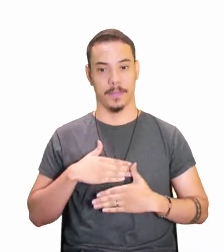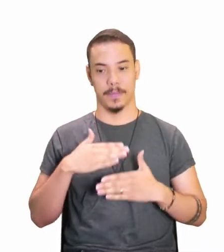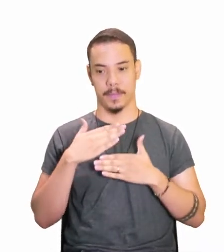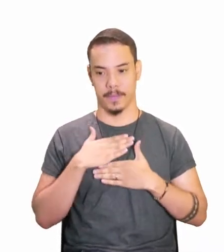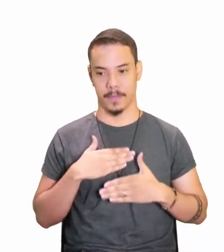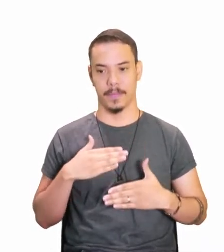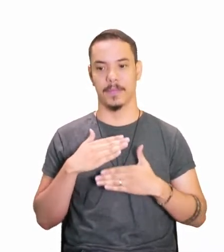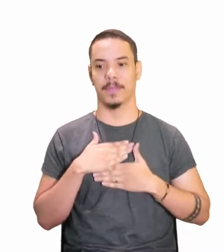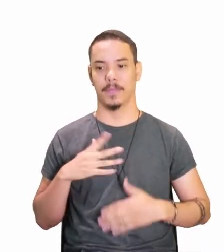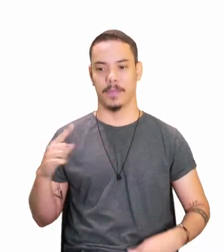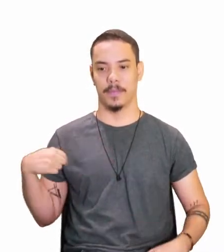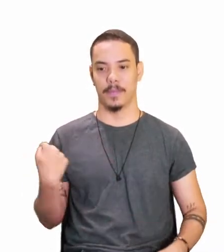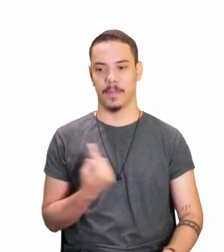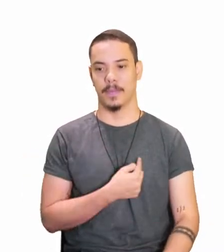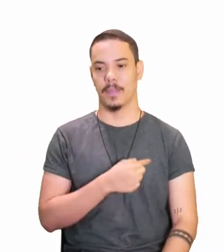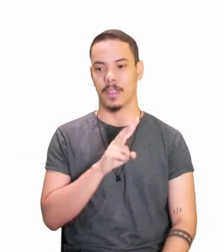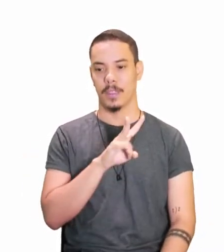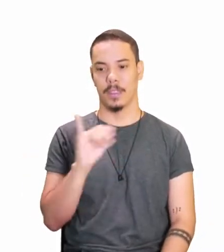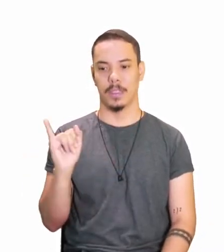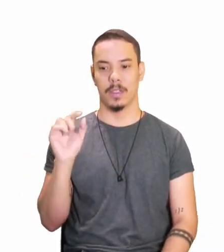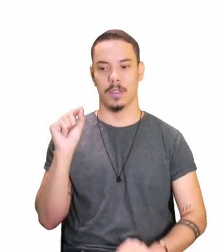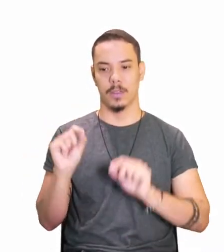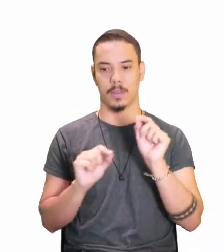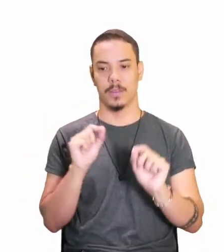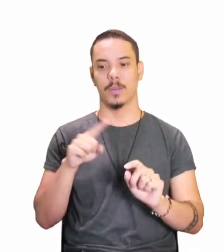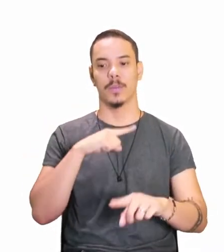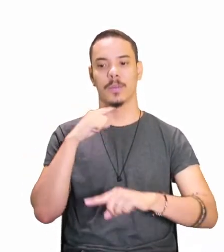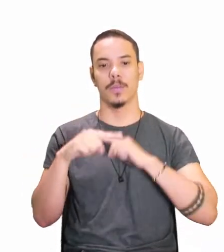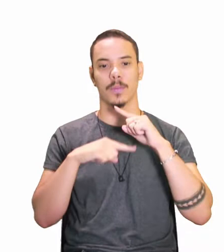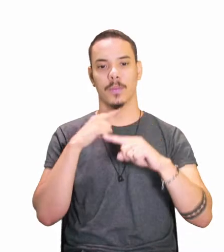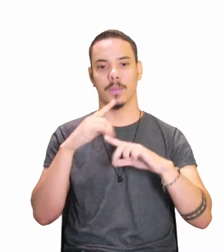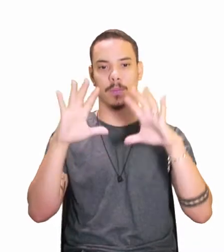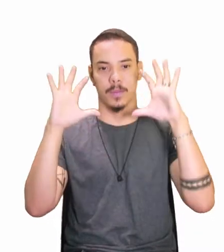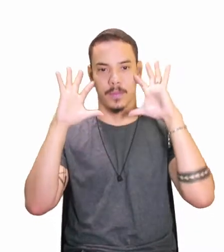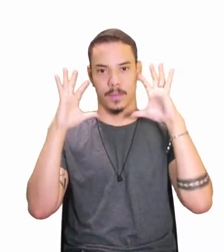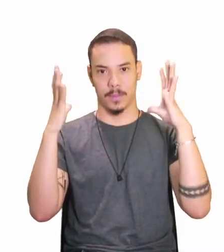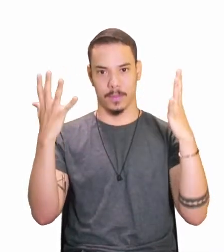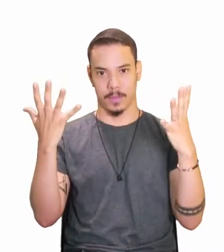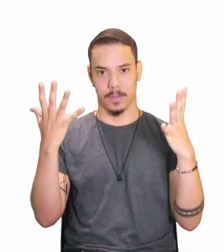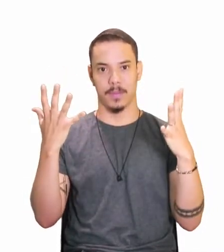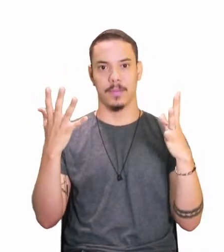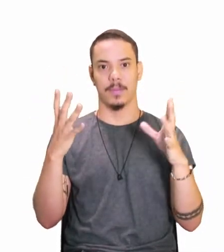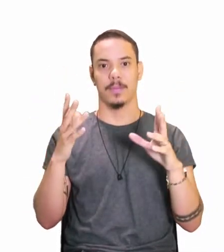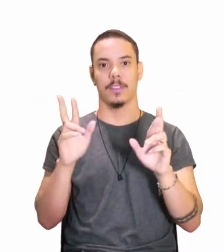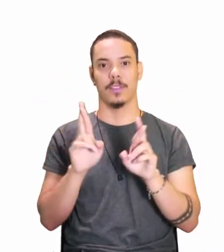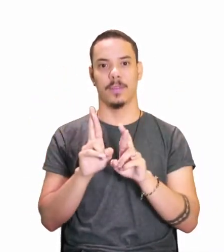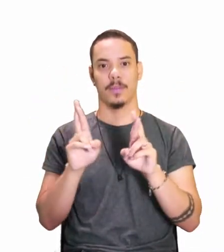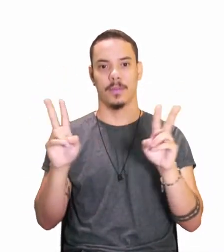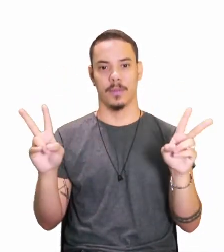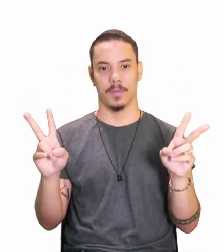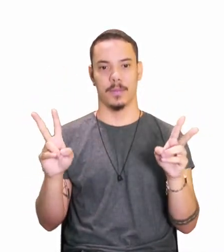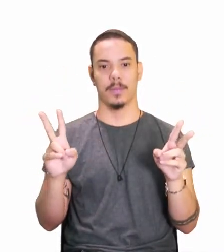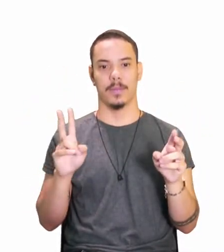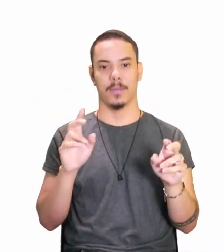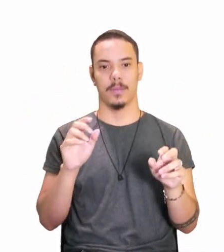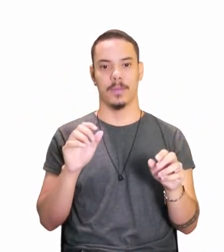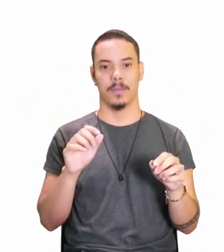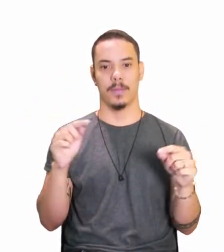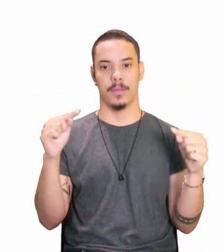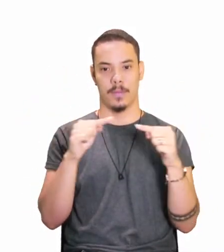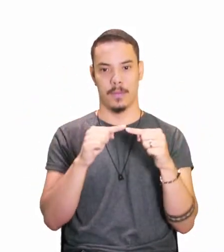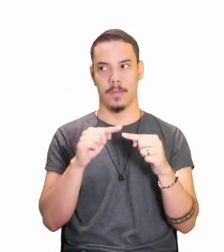calma, que daqui a pouco a gente vai tirar essa dúvida, essa questão da diferença. O que é regular e o é